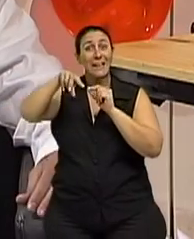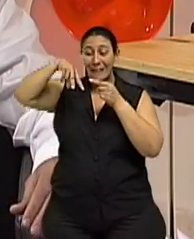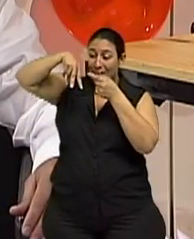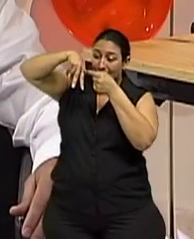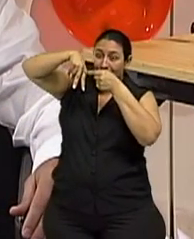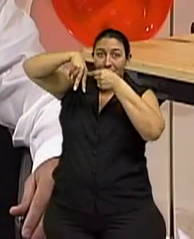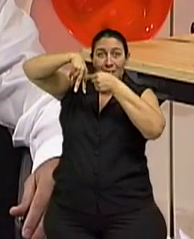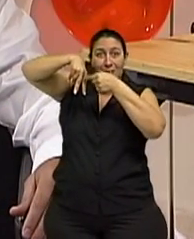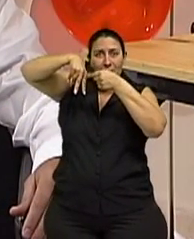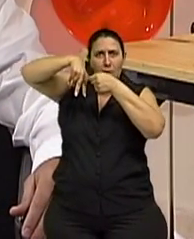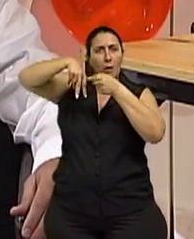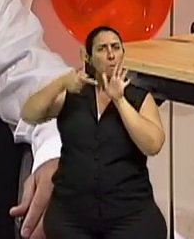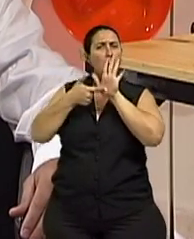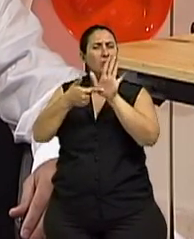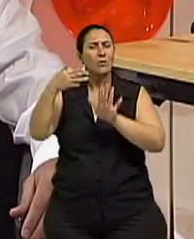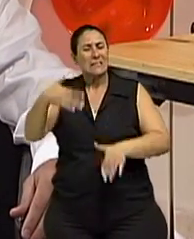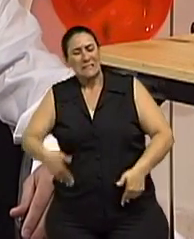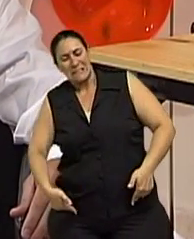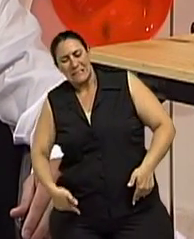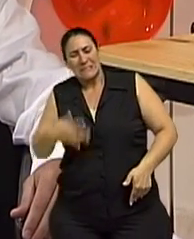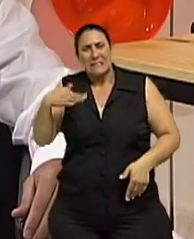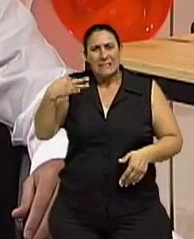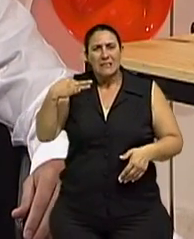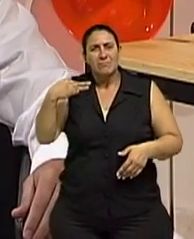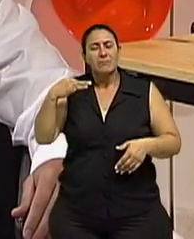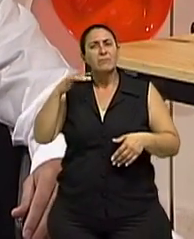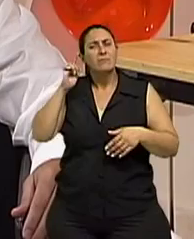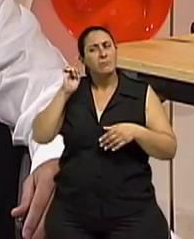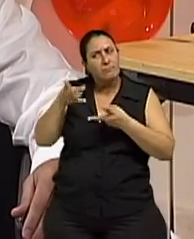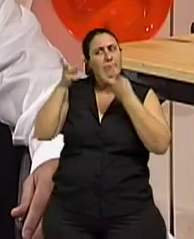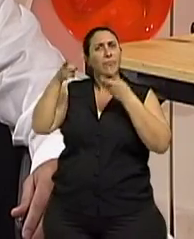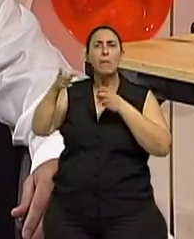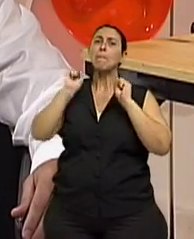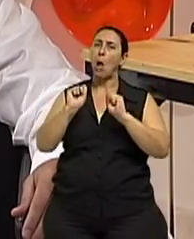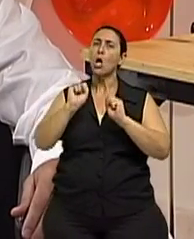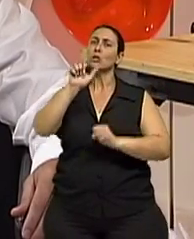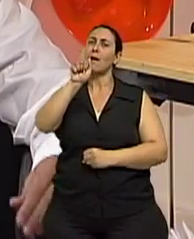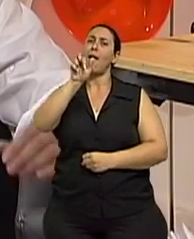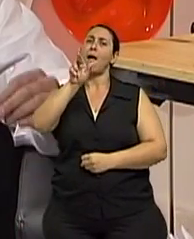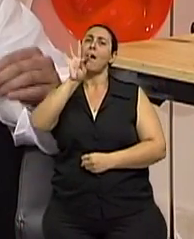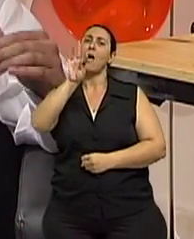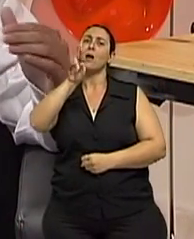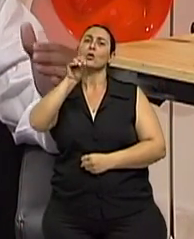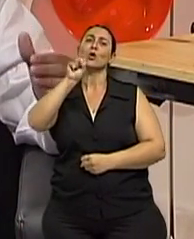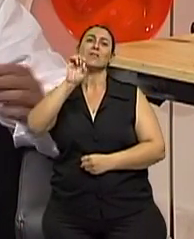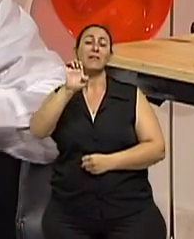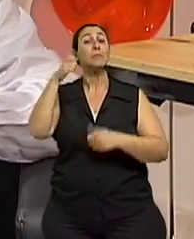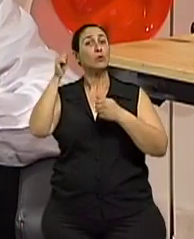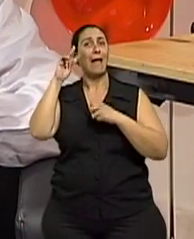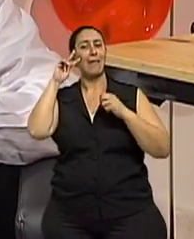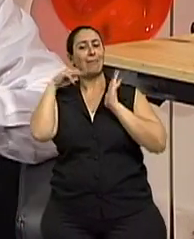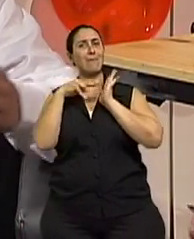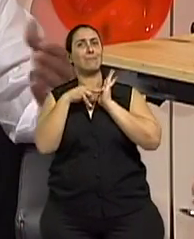muitas vezes é um indicativo, uma dor na região inguinal da virilha é um indicativo de artrose. Ou pelo menos a pessoa tem que ficar atenta